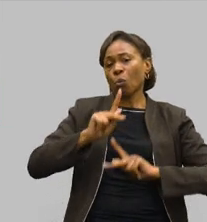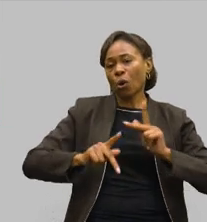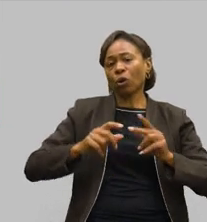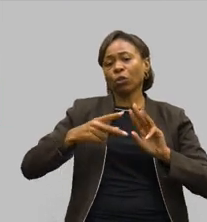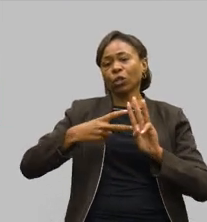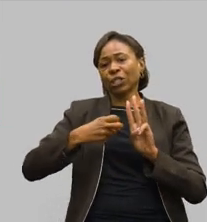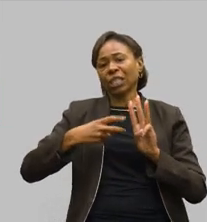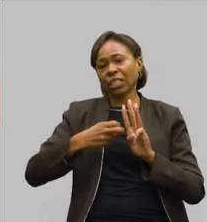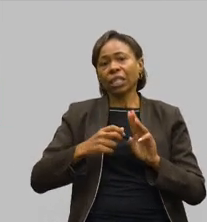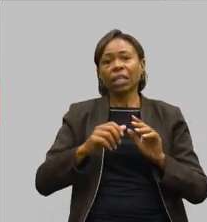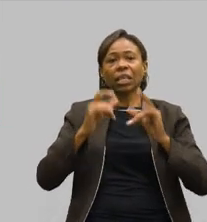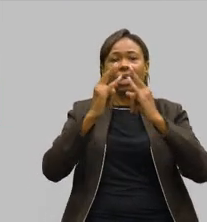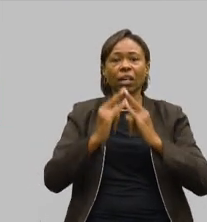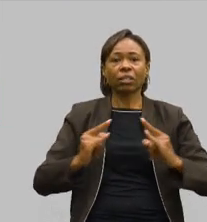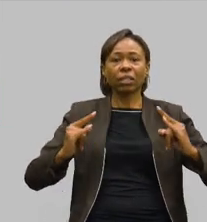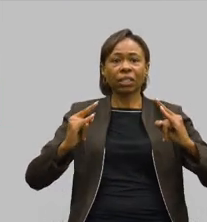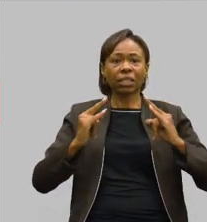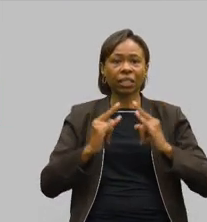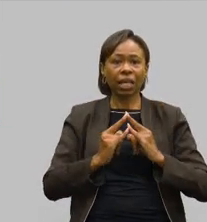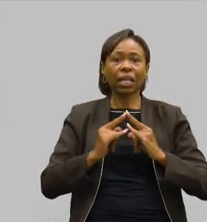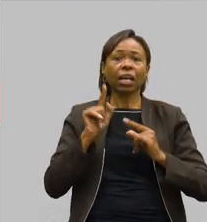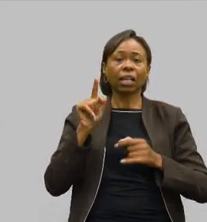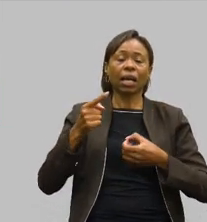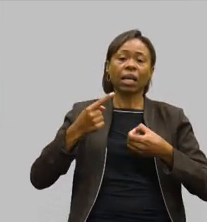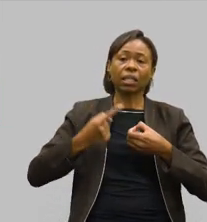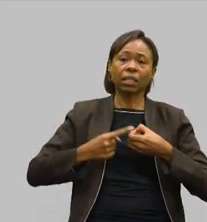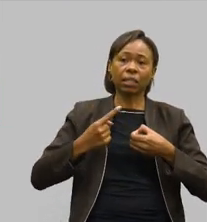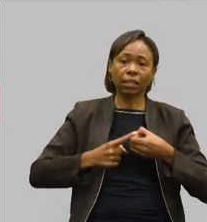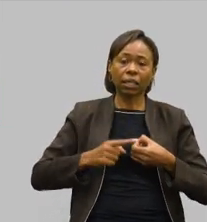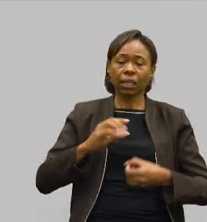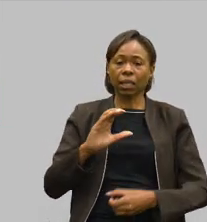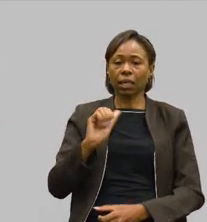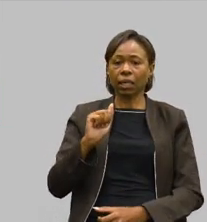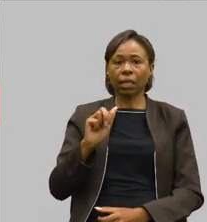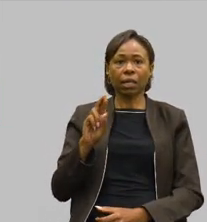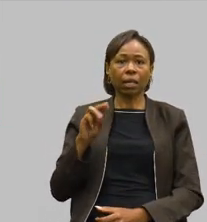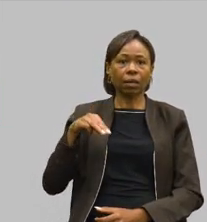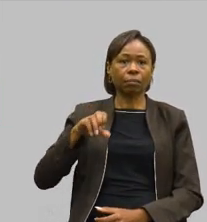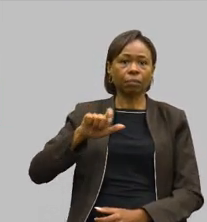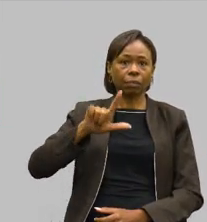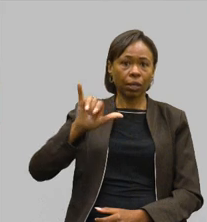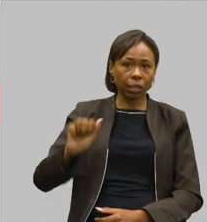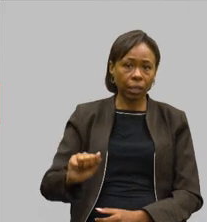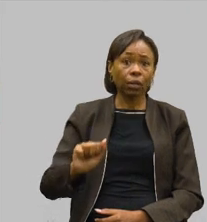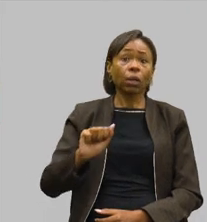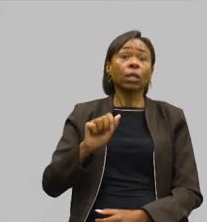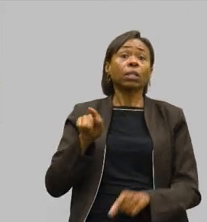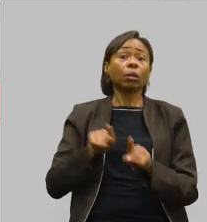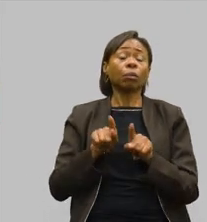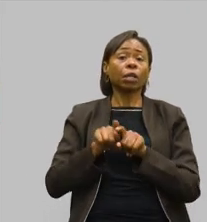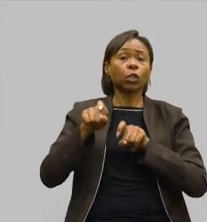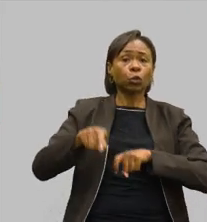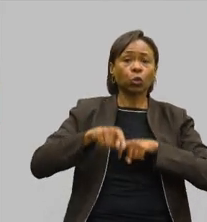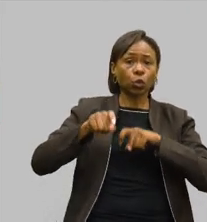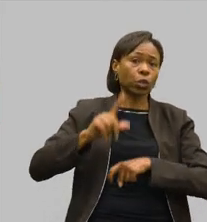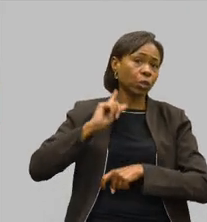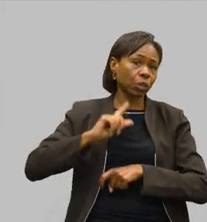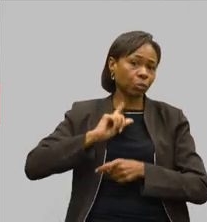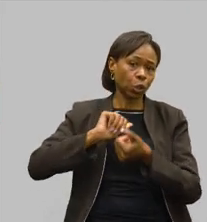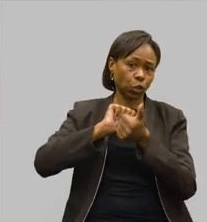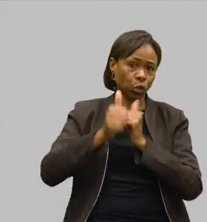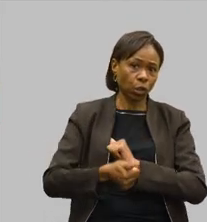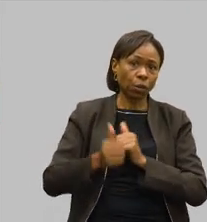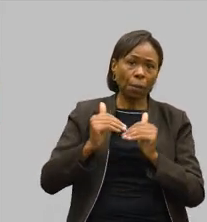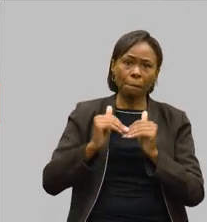na aldeia-sede, no município de Carmésia. E também os Jogos do Interior de Minas, mais de 450 mil reais